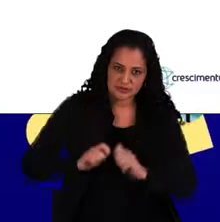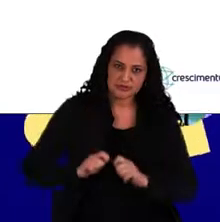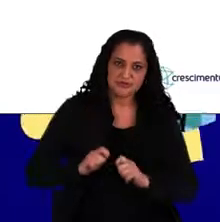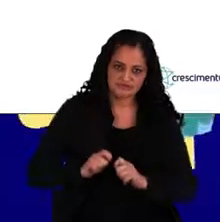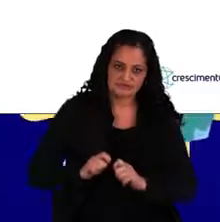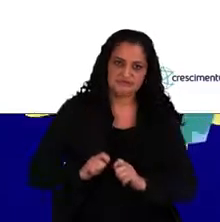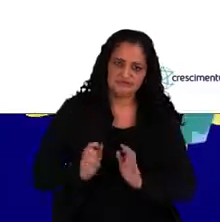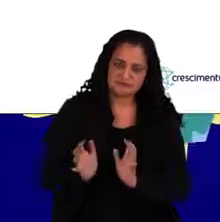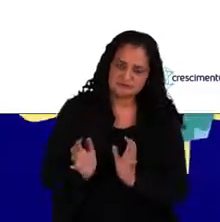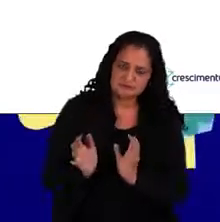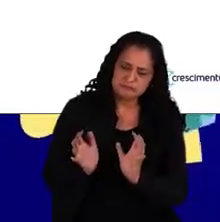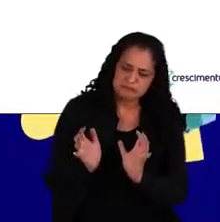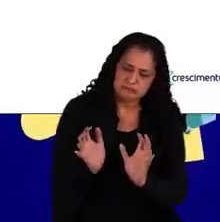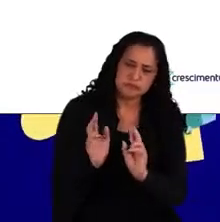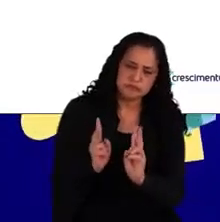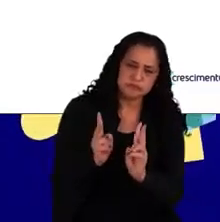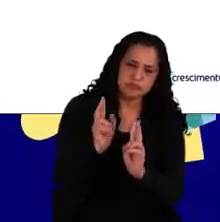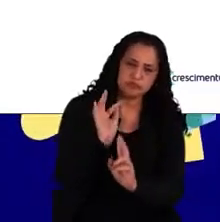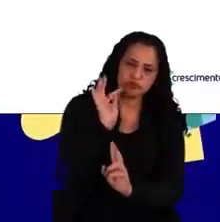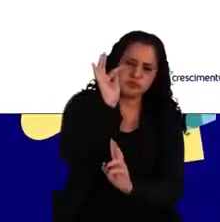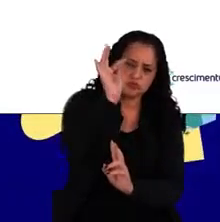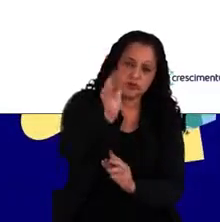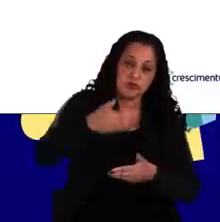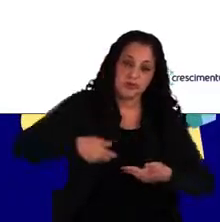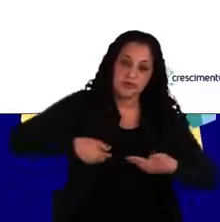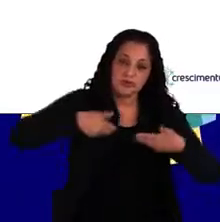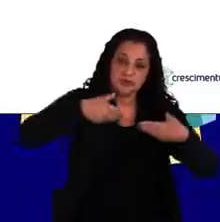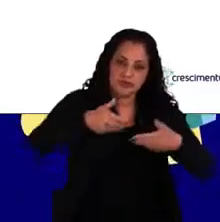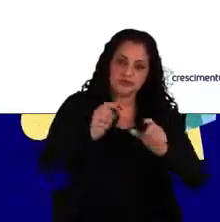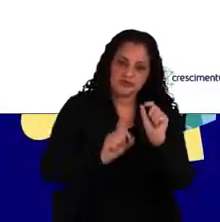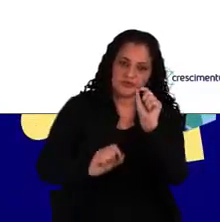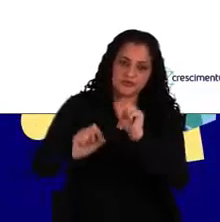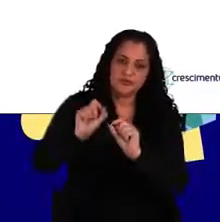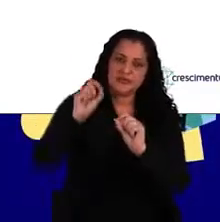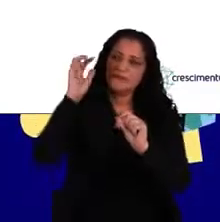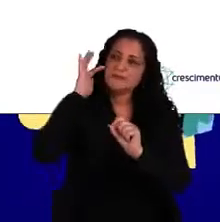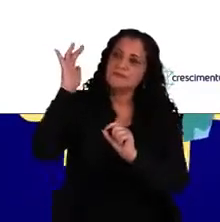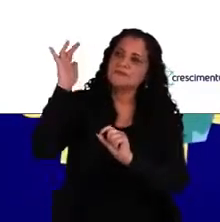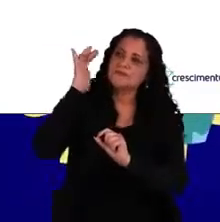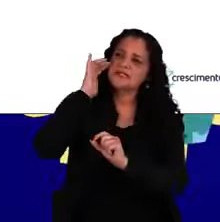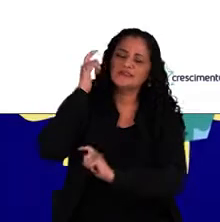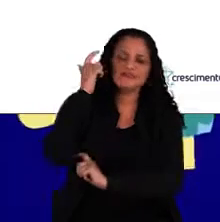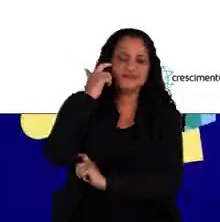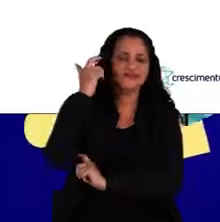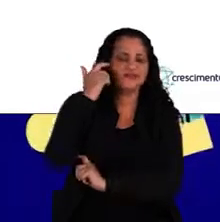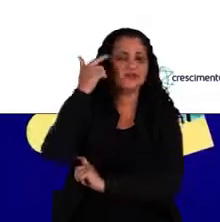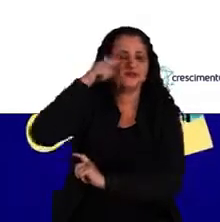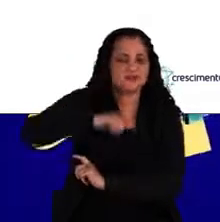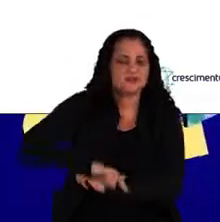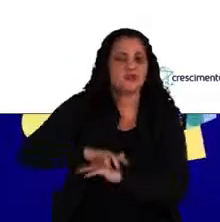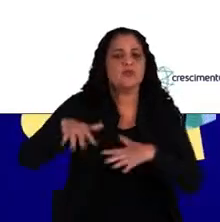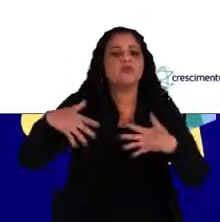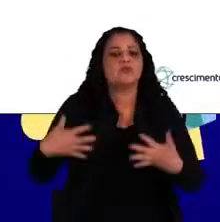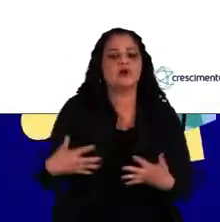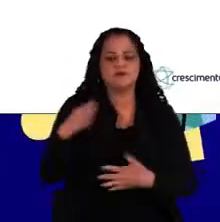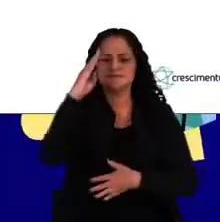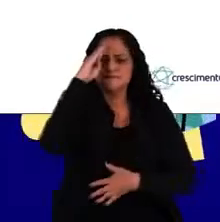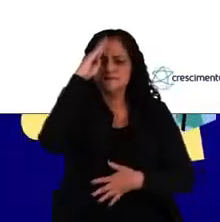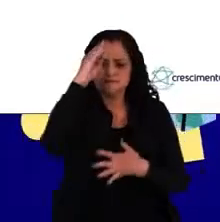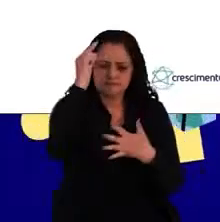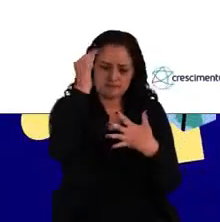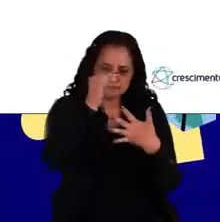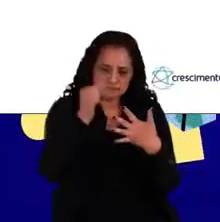ainda será impulsionado no futuro, nos convida a repensar quais são as principais